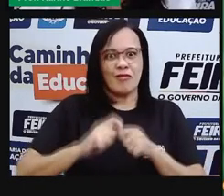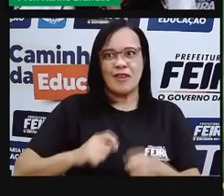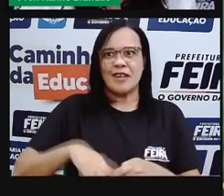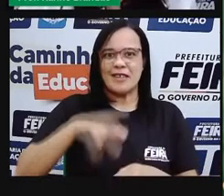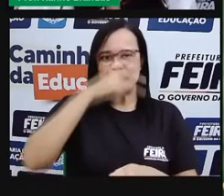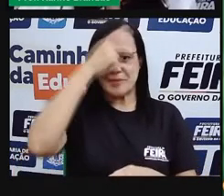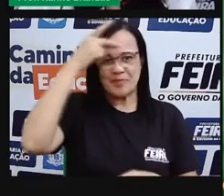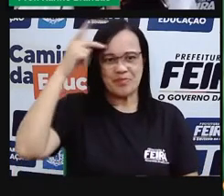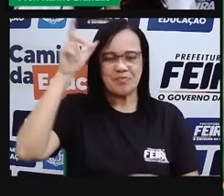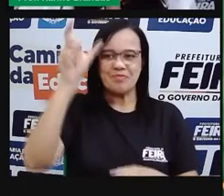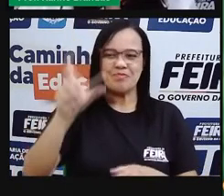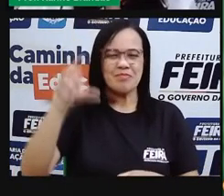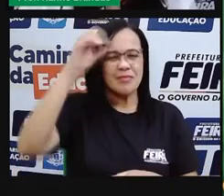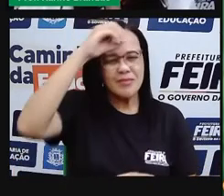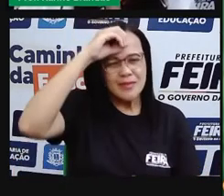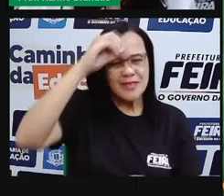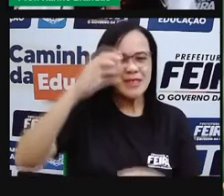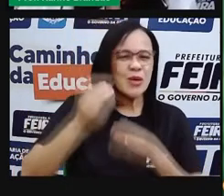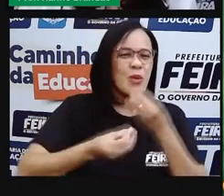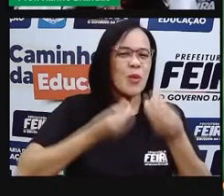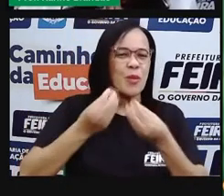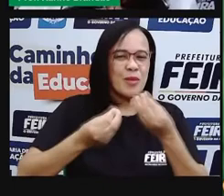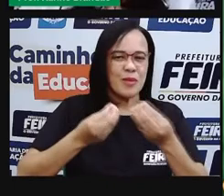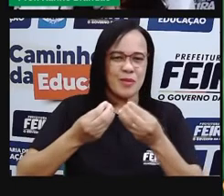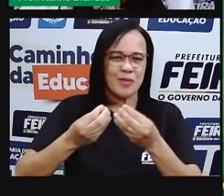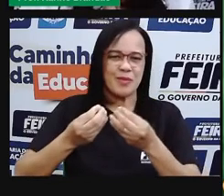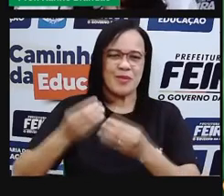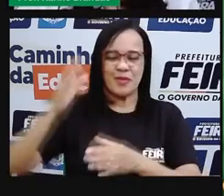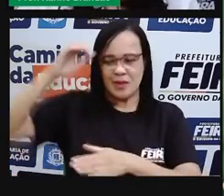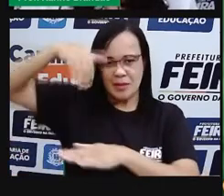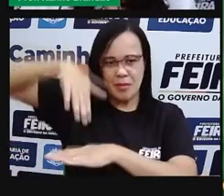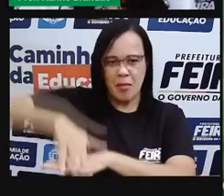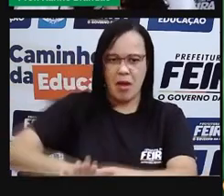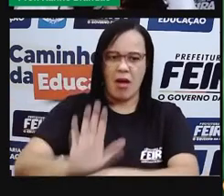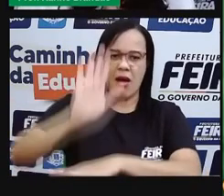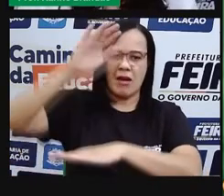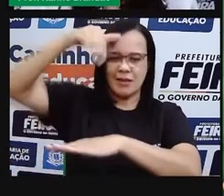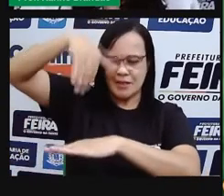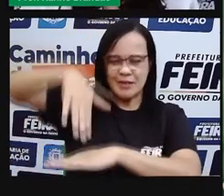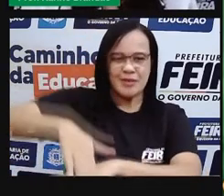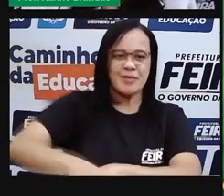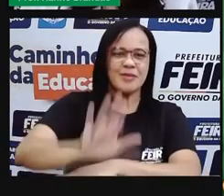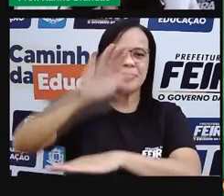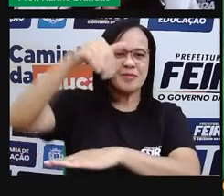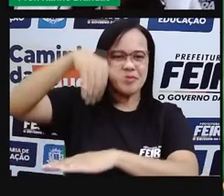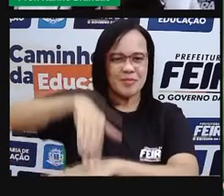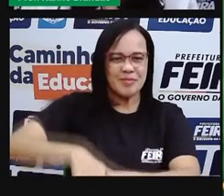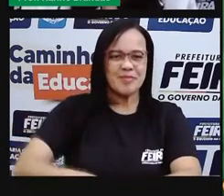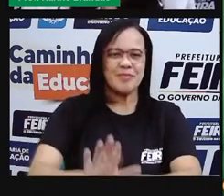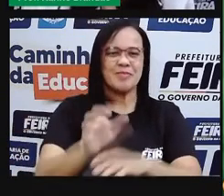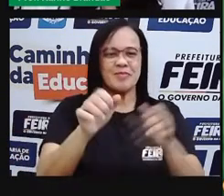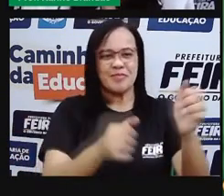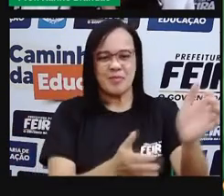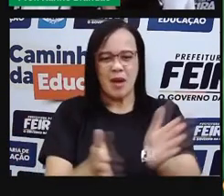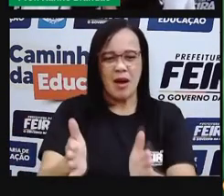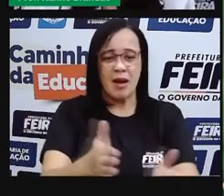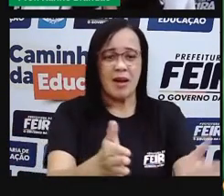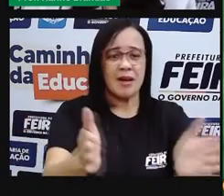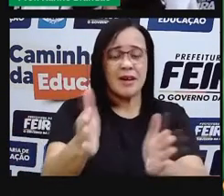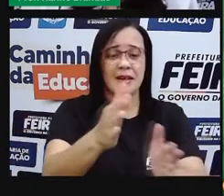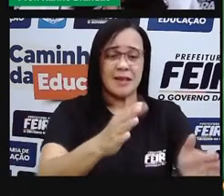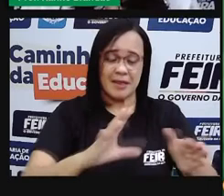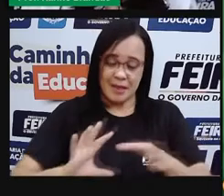deságua na corrente do ribeirão. Então, muitas vezes, essas águas dos rios, elas vão se encontrando,